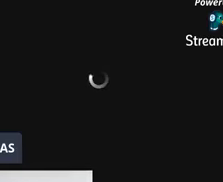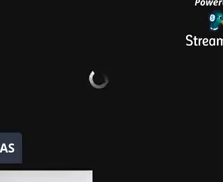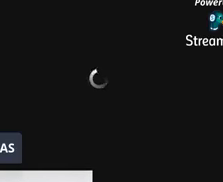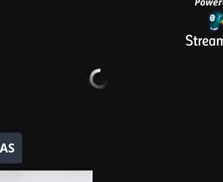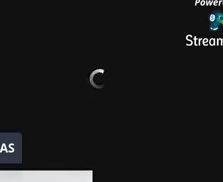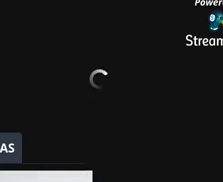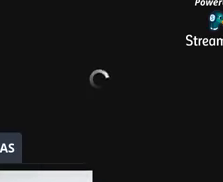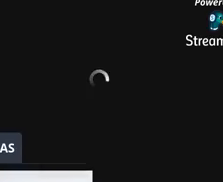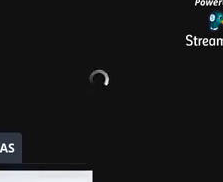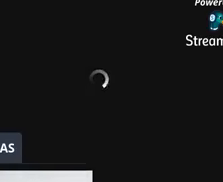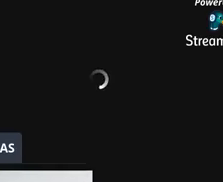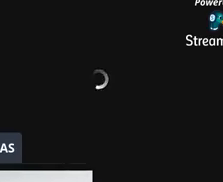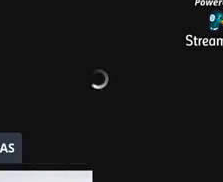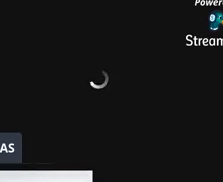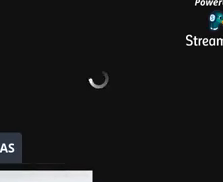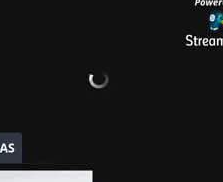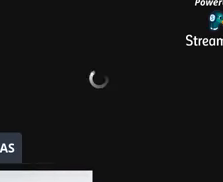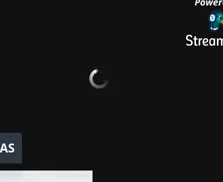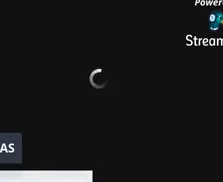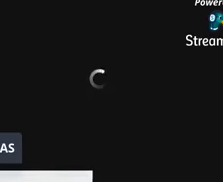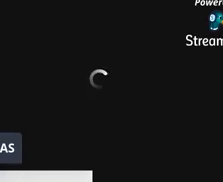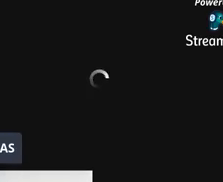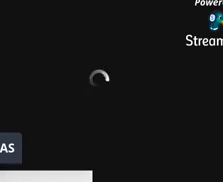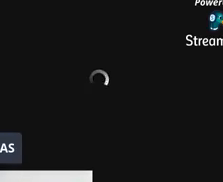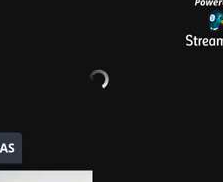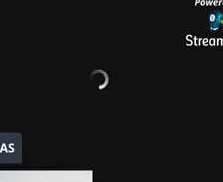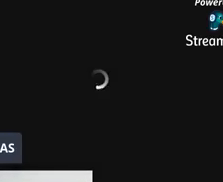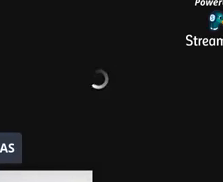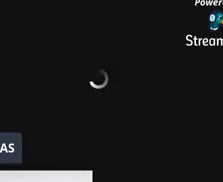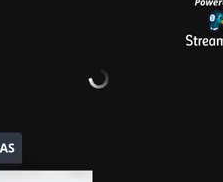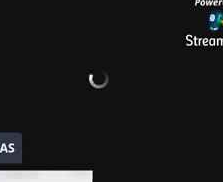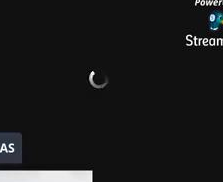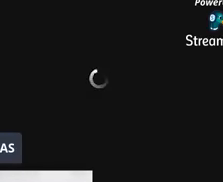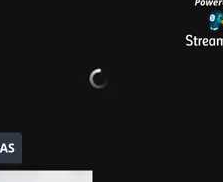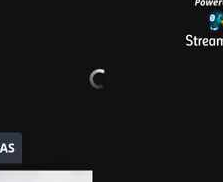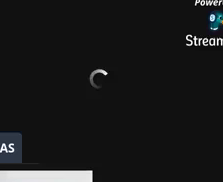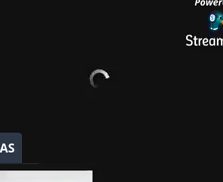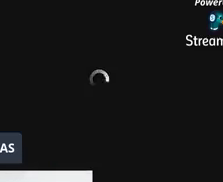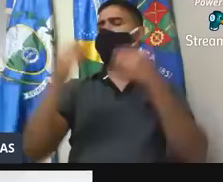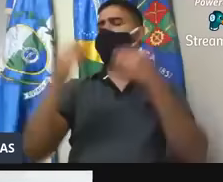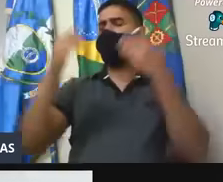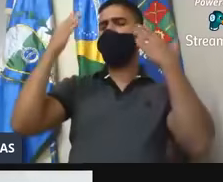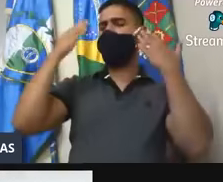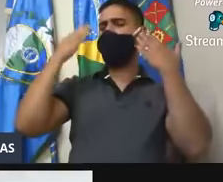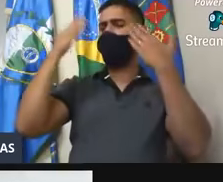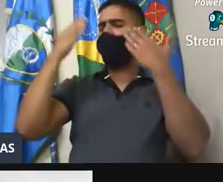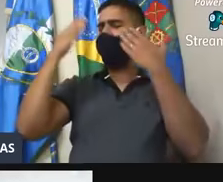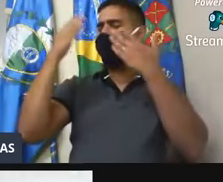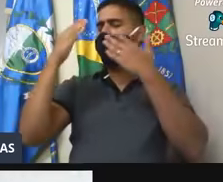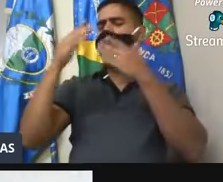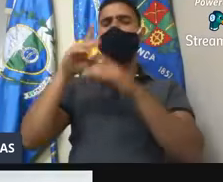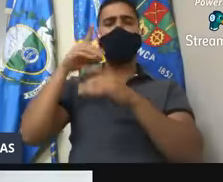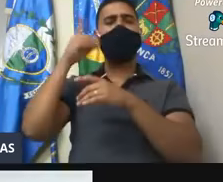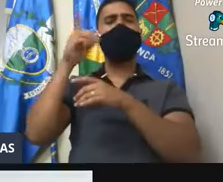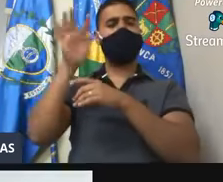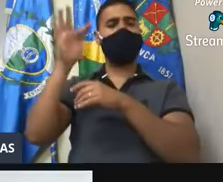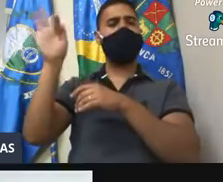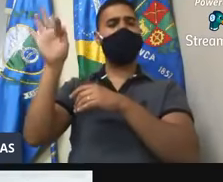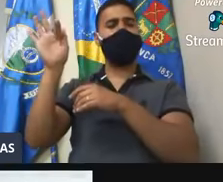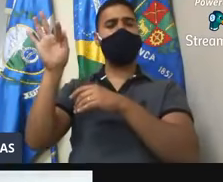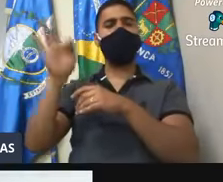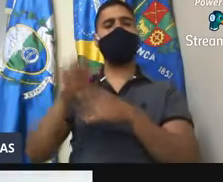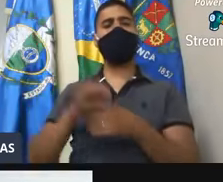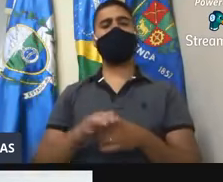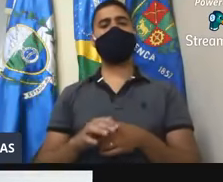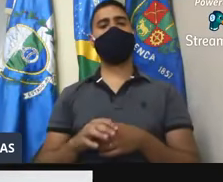a Associação Hospital San Isabel, e realmente a gente tem que agradecer o nosso deputado e